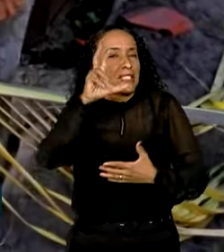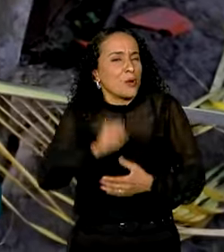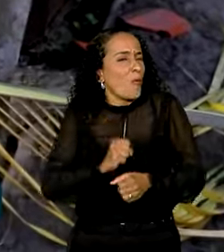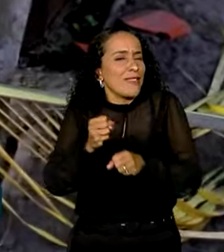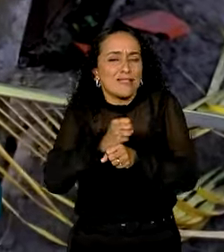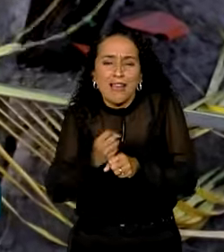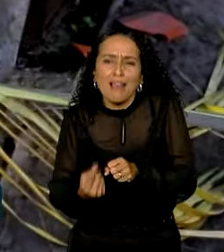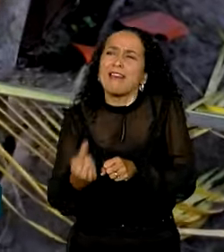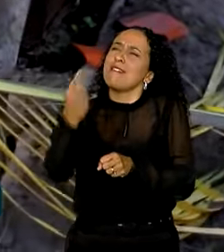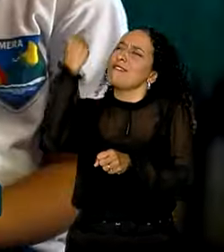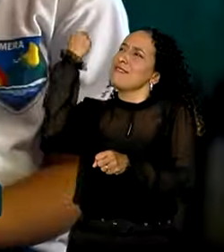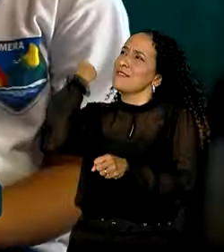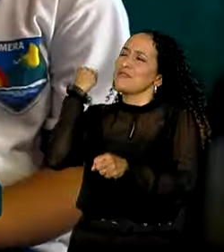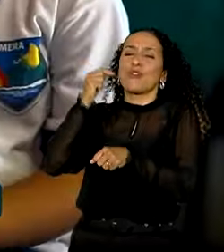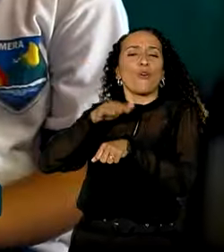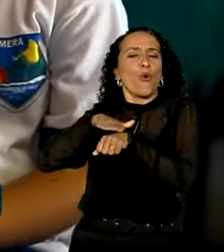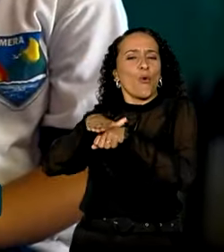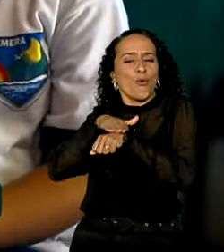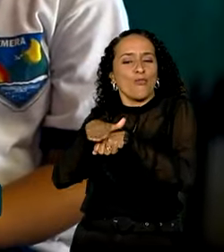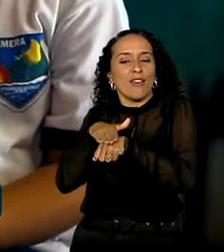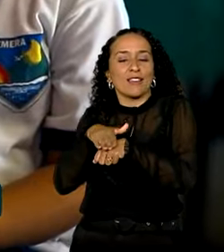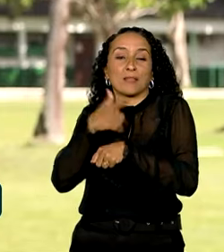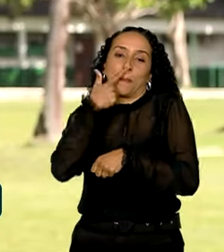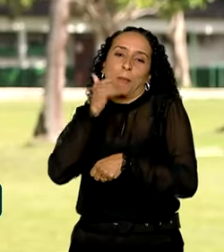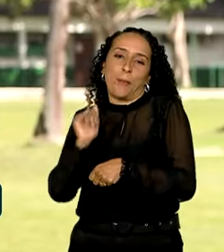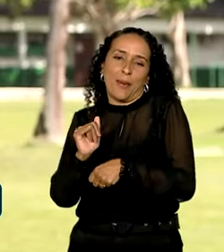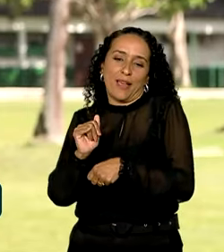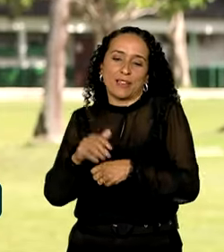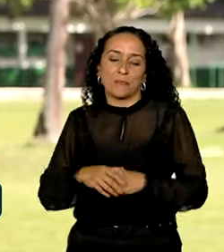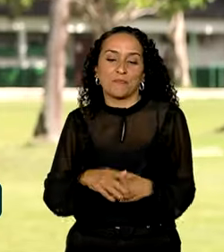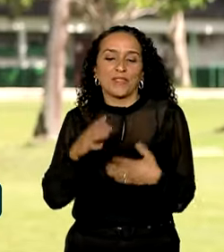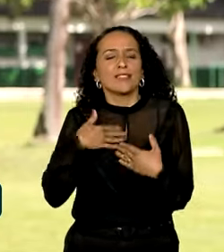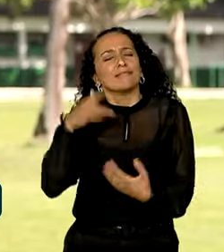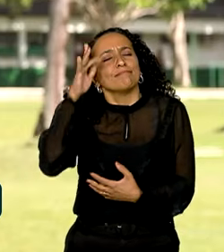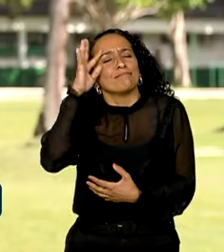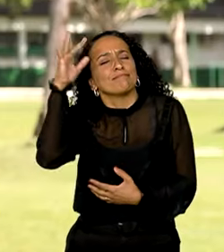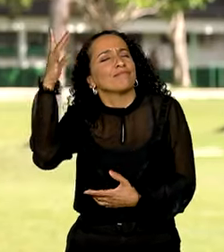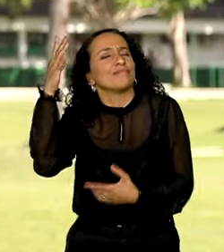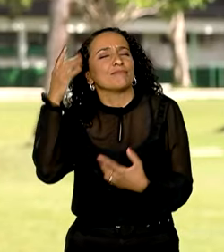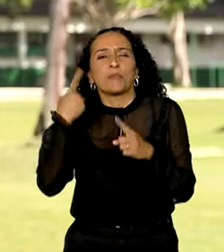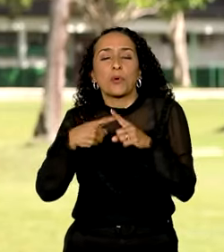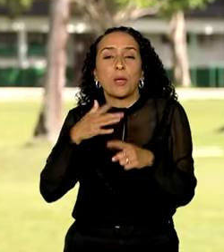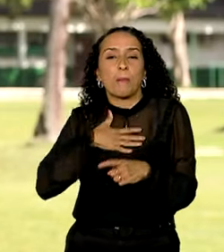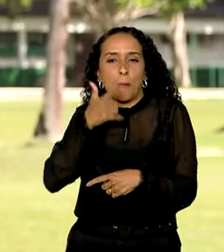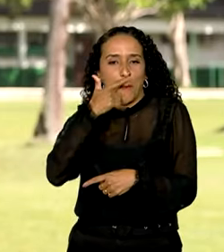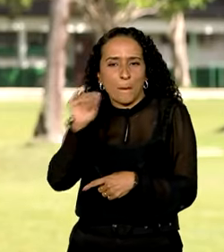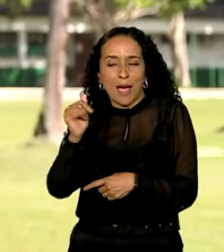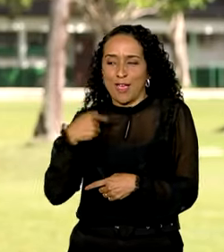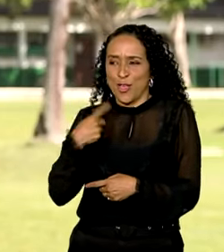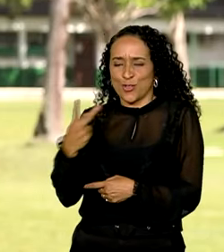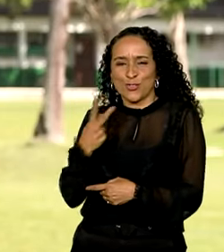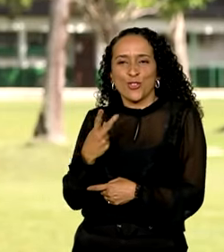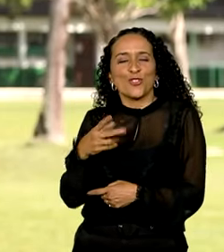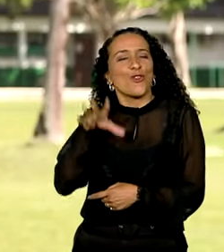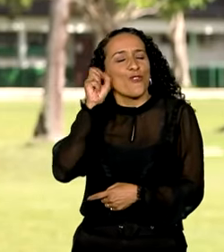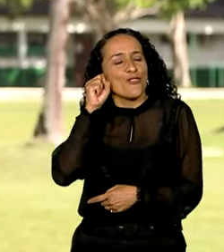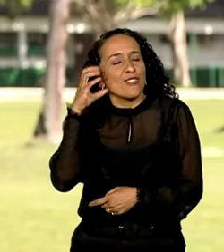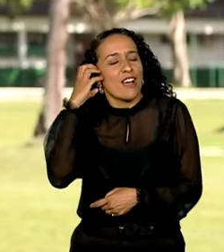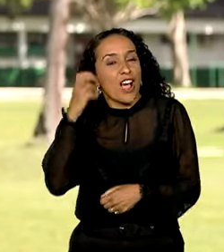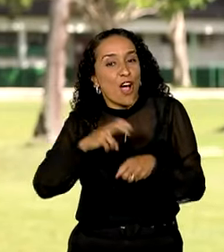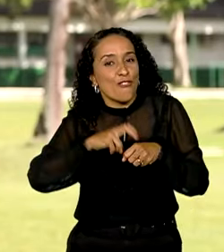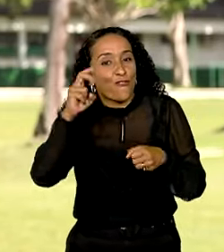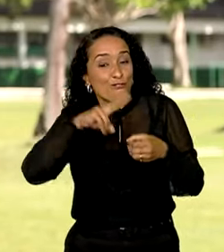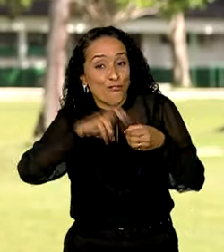anos em uma conversa com o pai. A gente sonhava isso porque o meu pai e eu escutávamos a voz do Brasil.